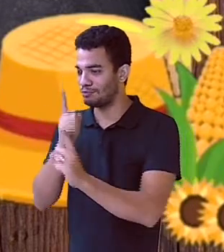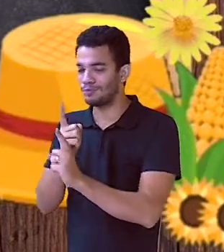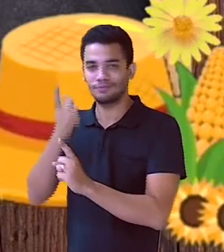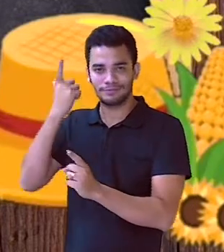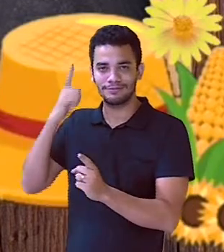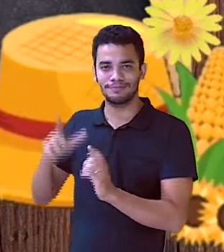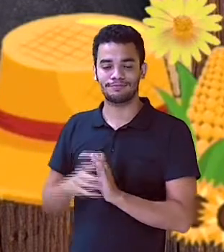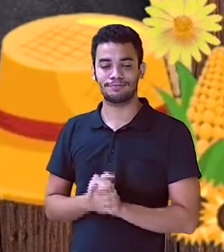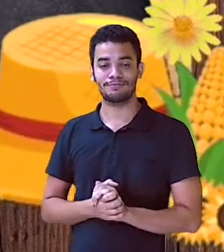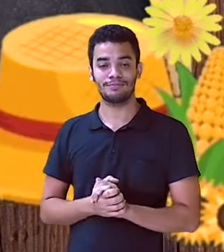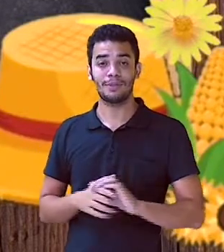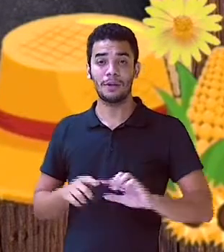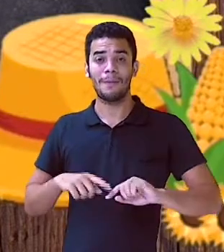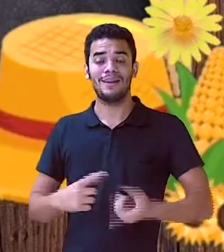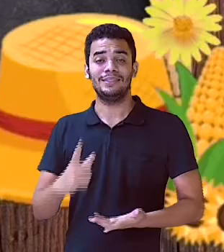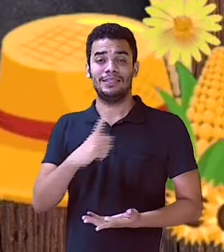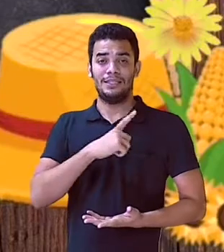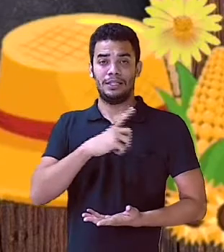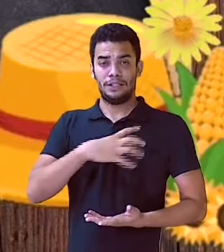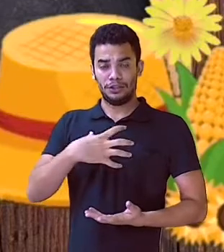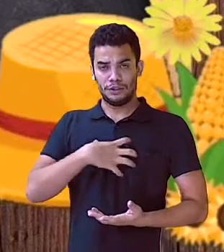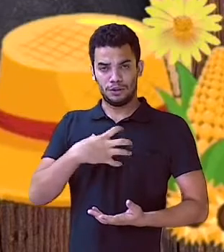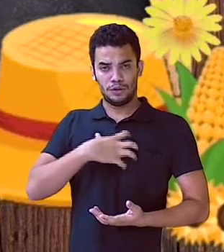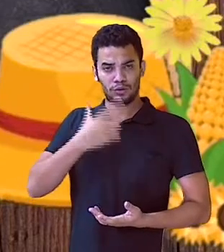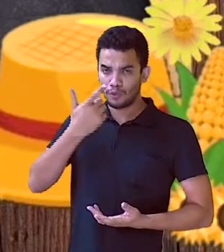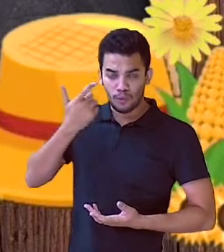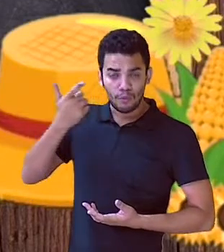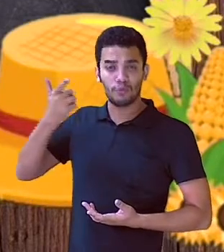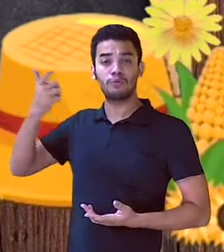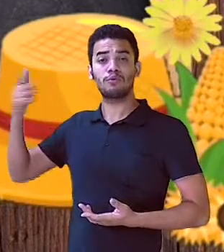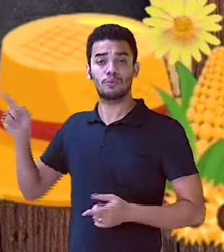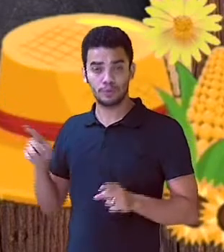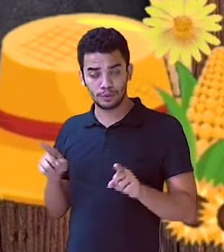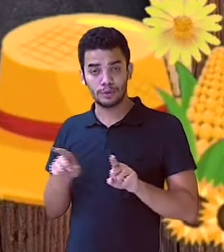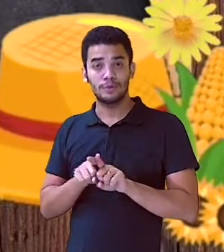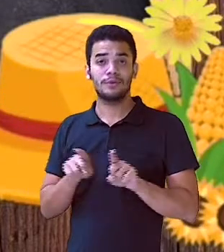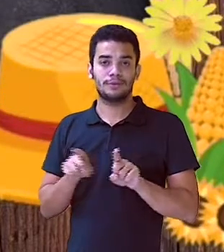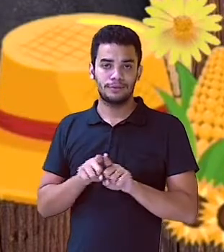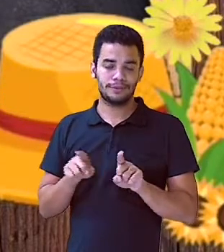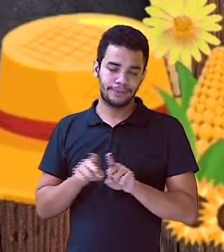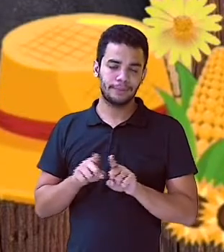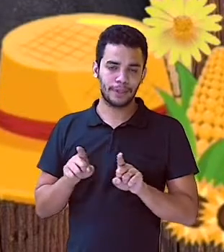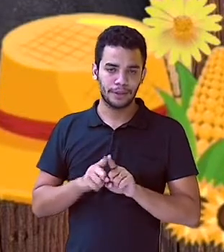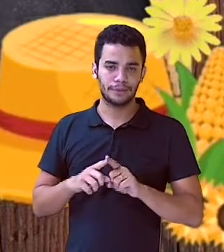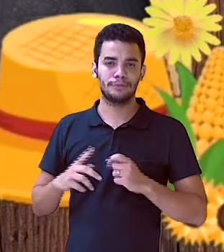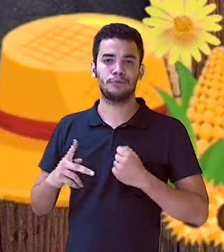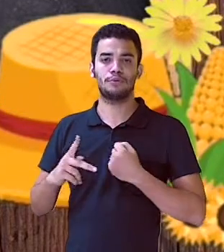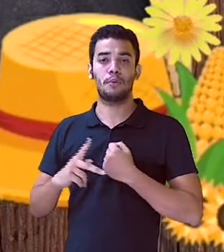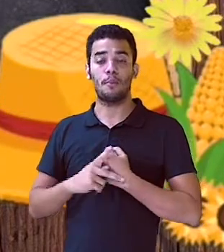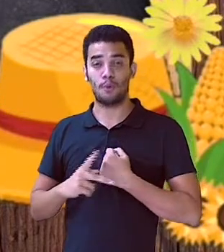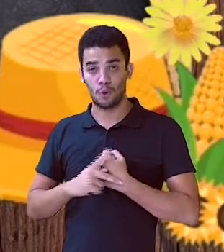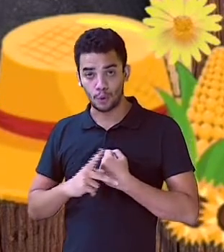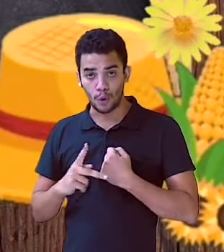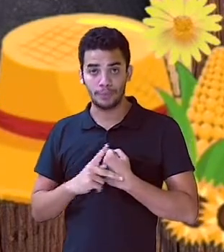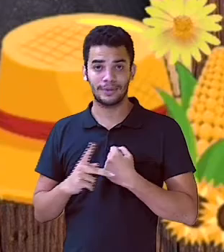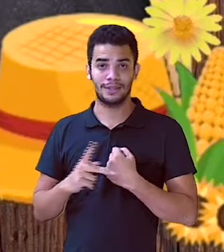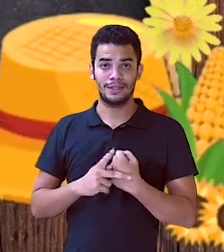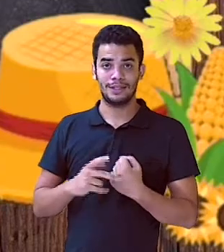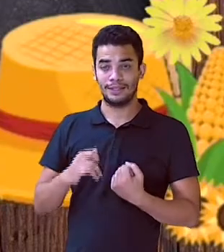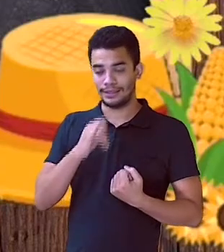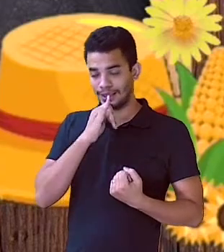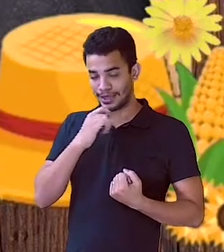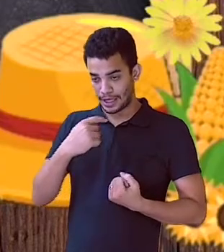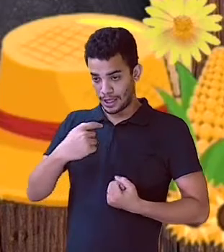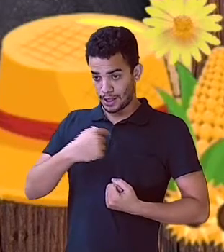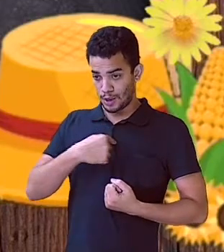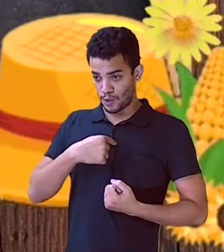é substituindo por um pronome pessoal do caso reto. Sim, lembram deles, os pronomes? Eu, tu, ele, nós, vós e